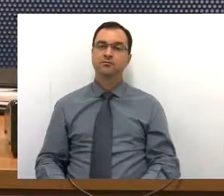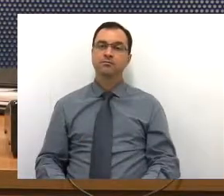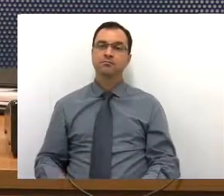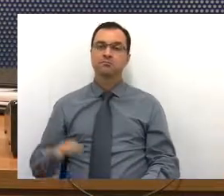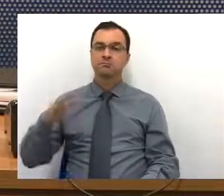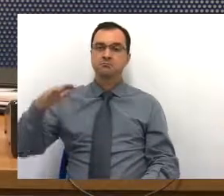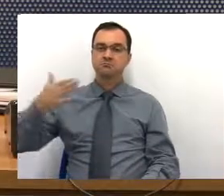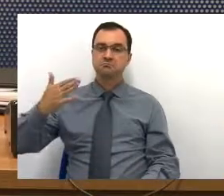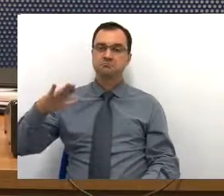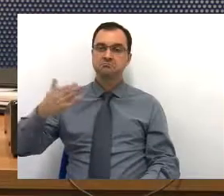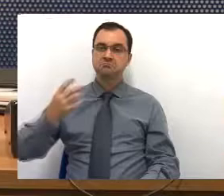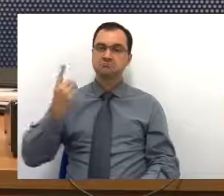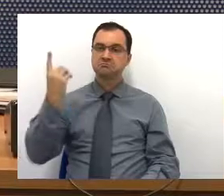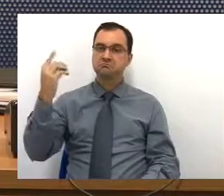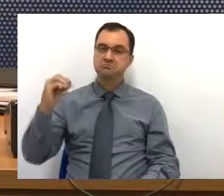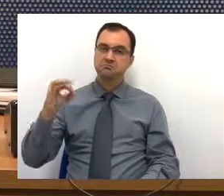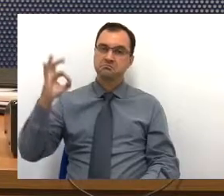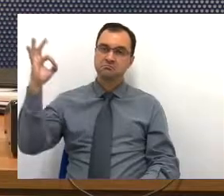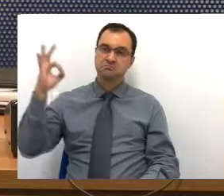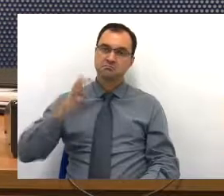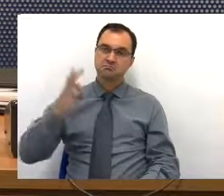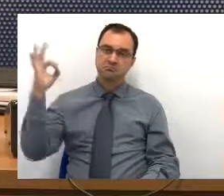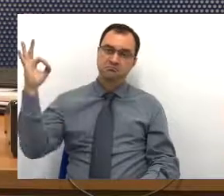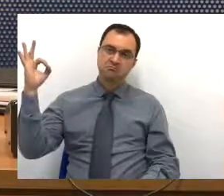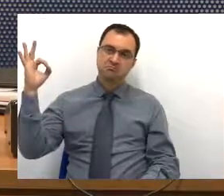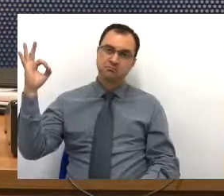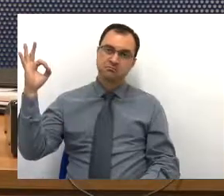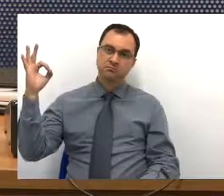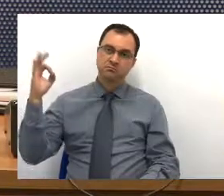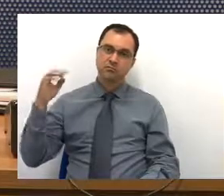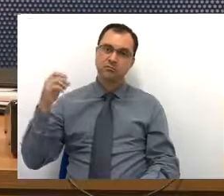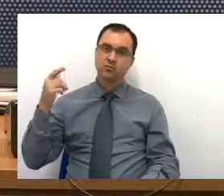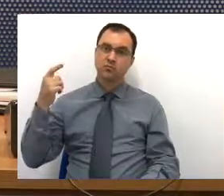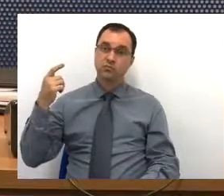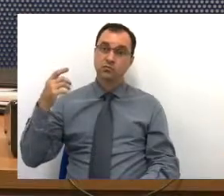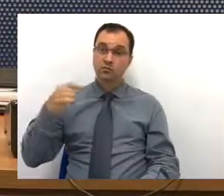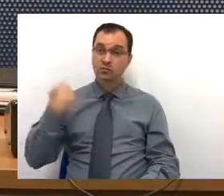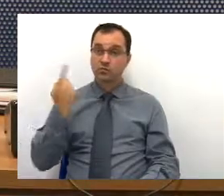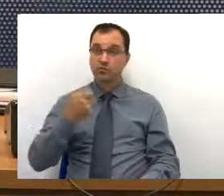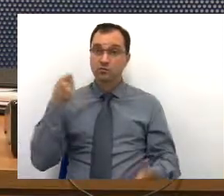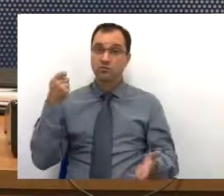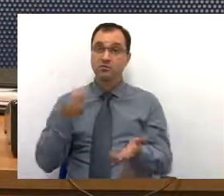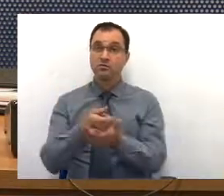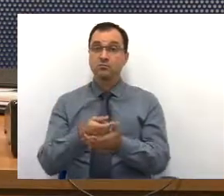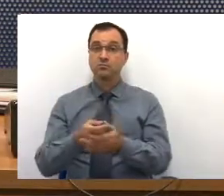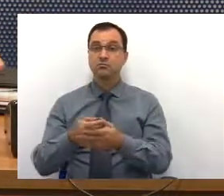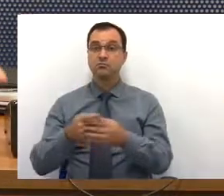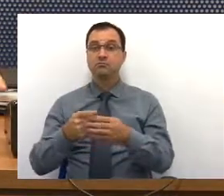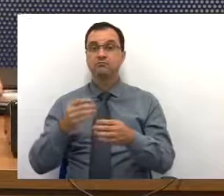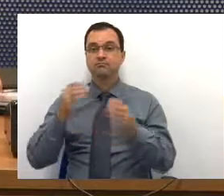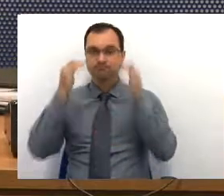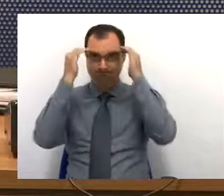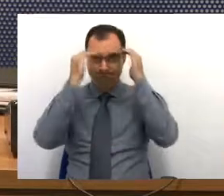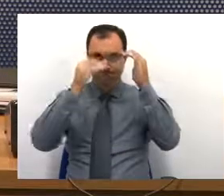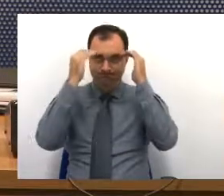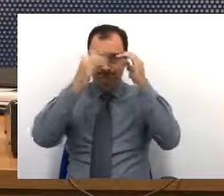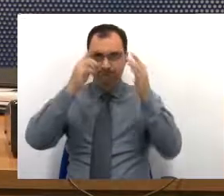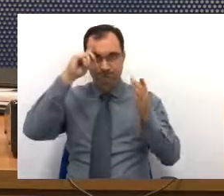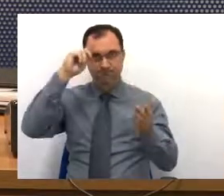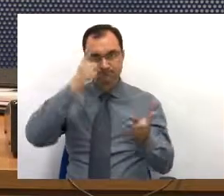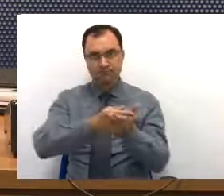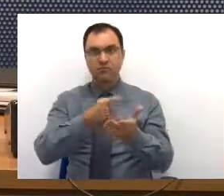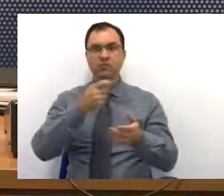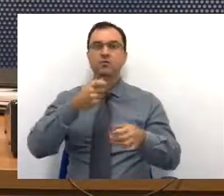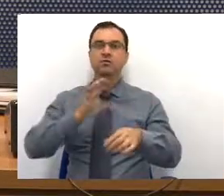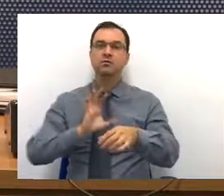Aproximadamente 10% disso, a gente gasta atendendo o mandato de segurança. Em todo